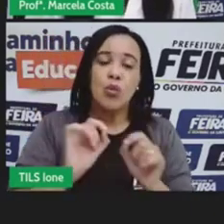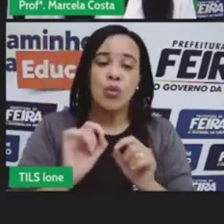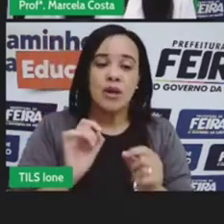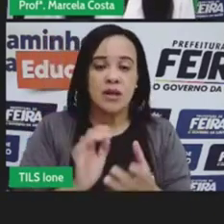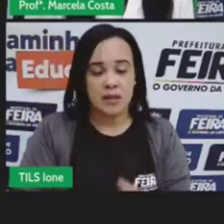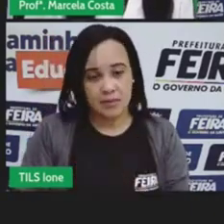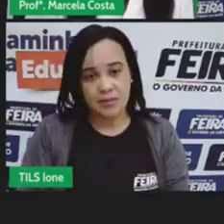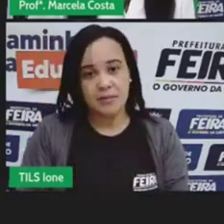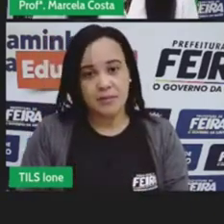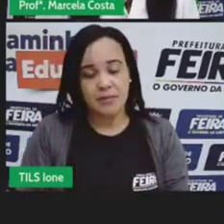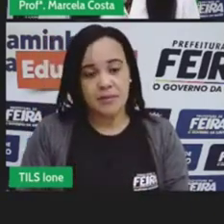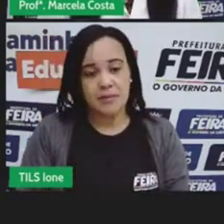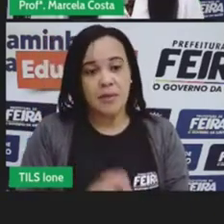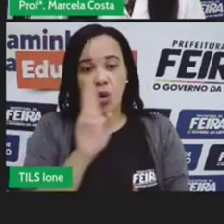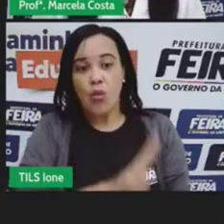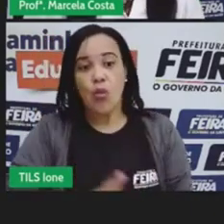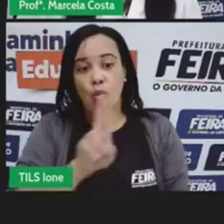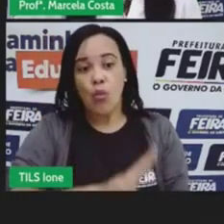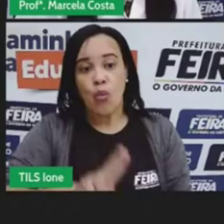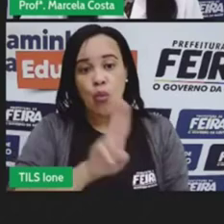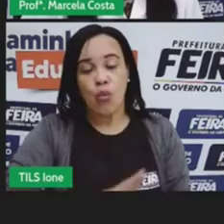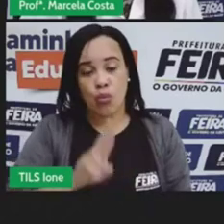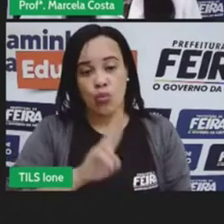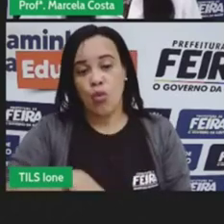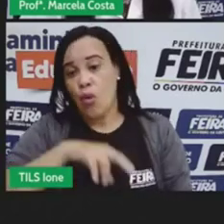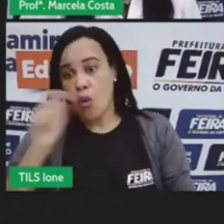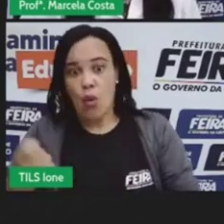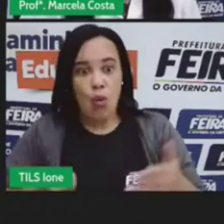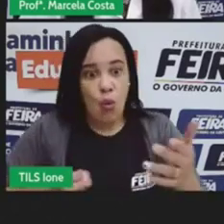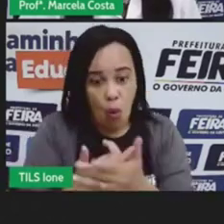consumismo. Você sabe o que é consumismo?